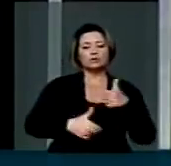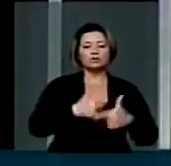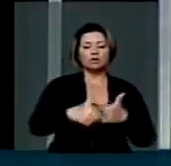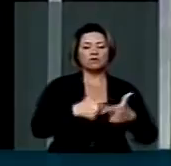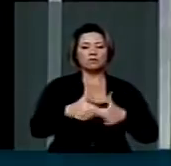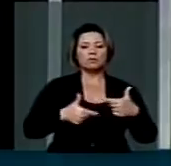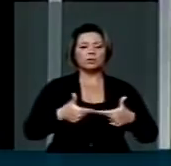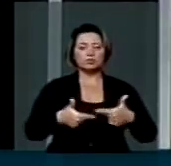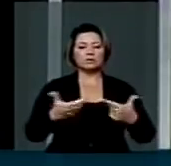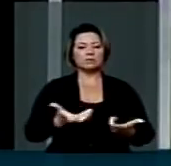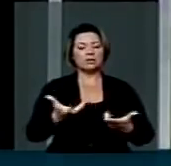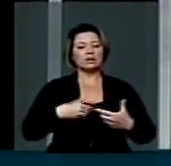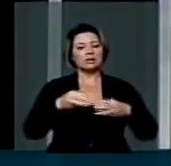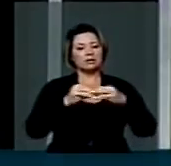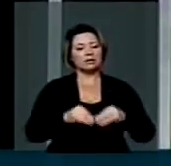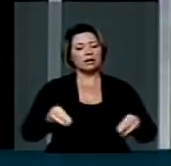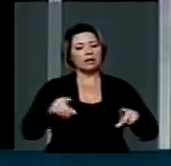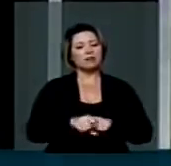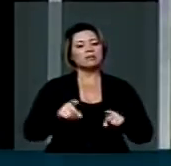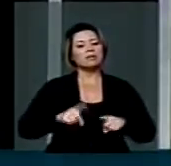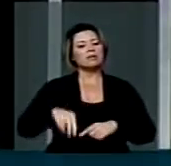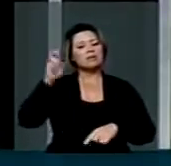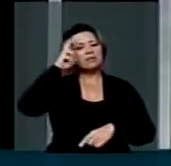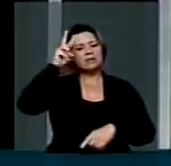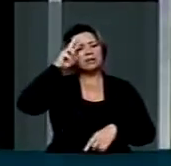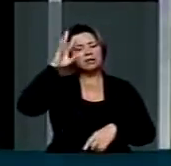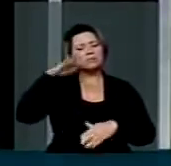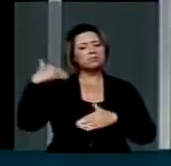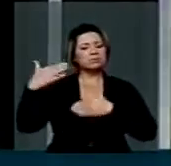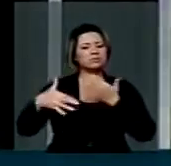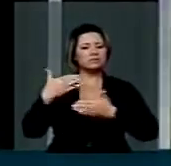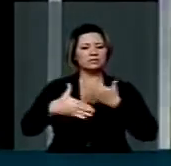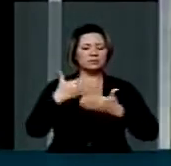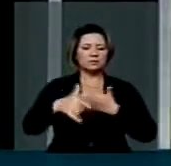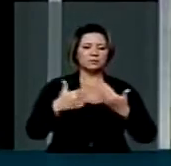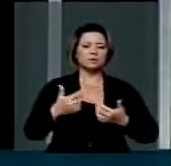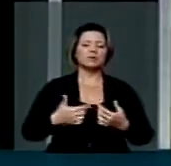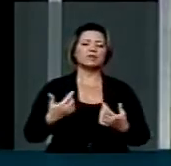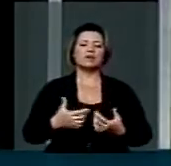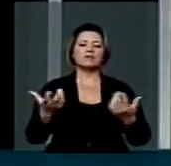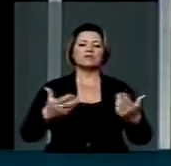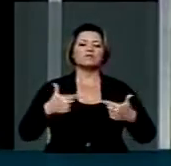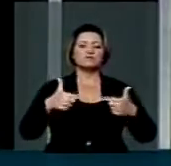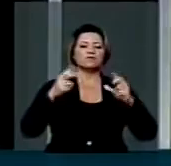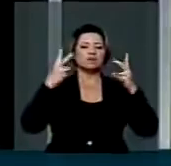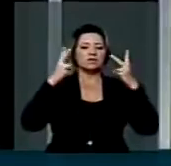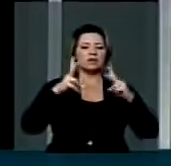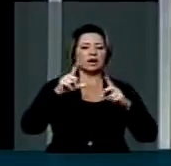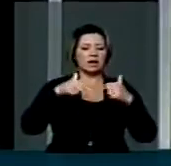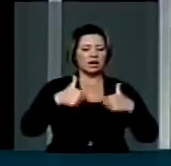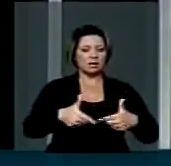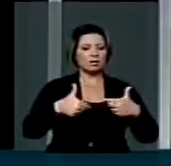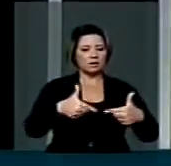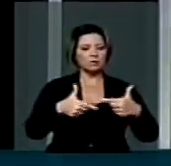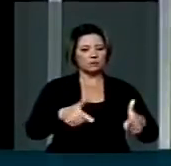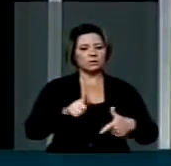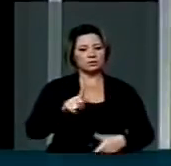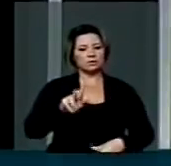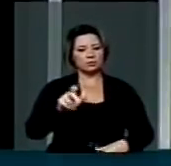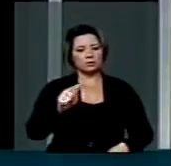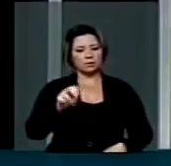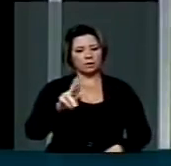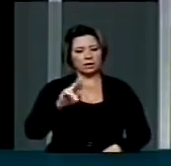e desde tempos imemoriais que são deles? Viva a luta dos Guarani Kaiowás. Dou como lido esse